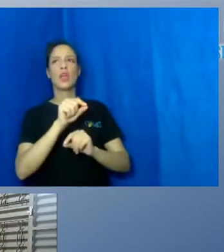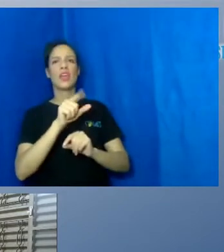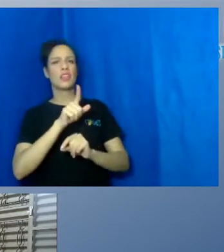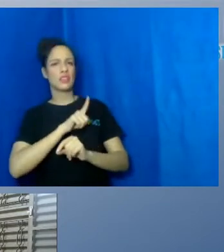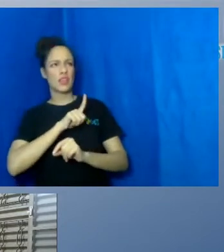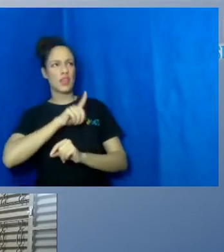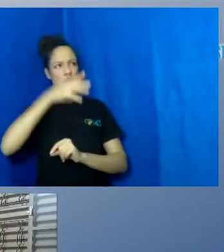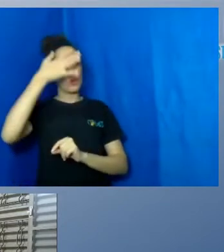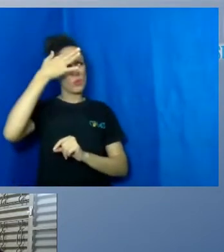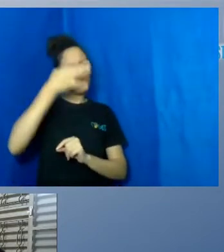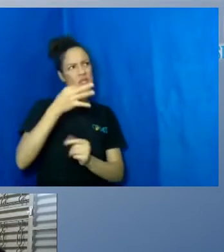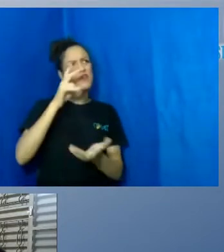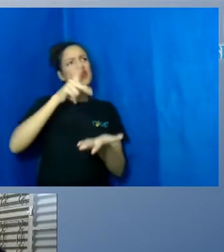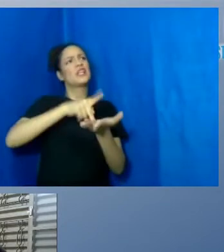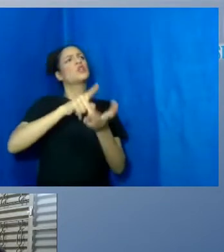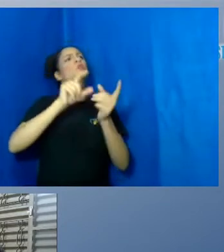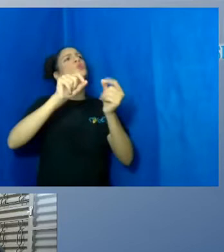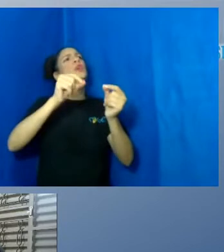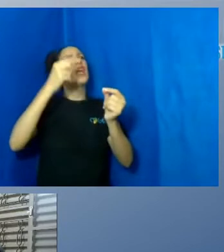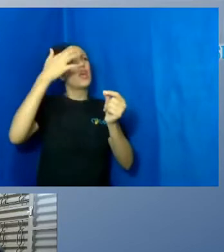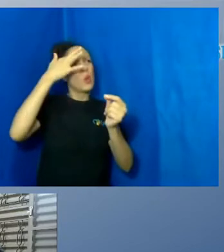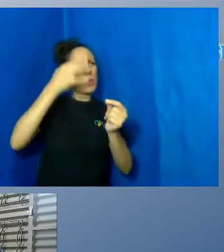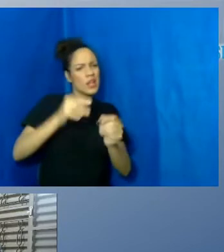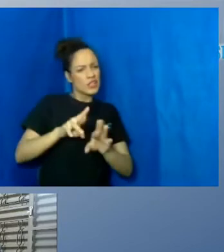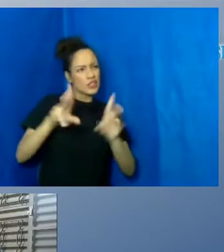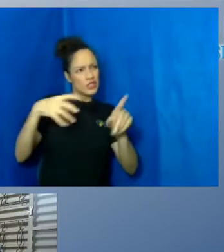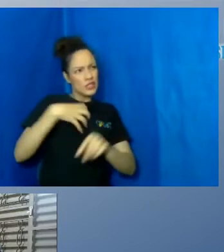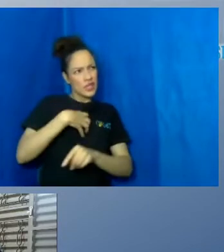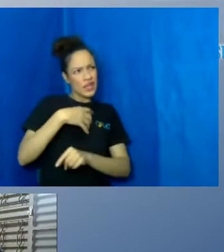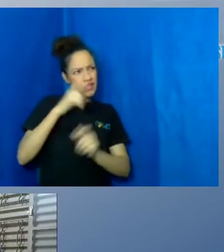verdade. O a gente pode falar sobre isso, Jorge?